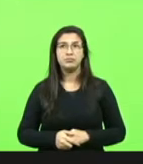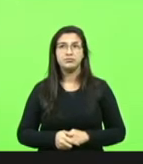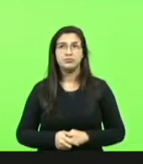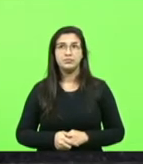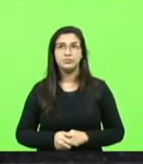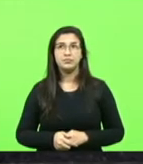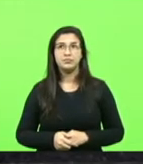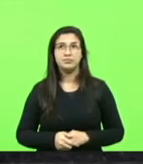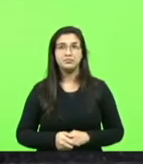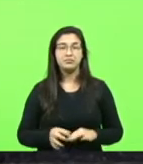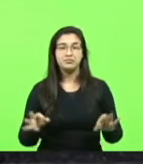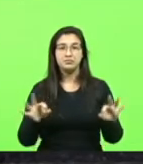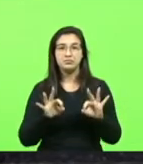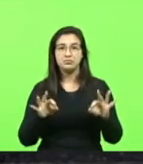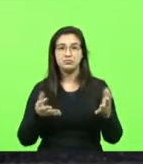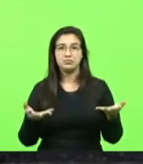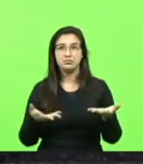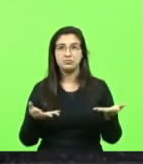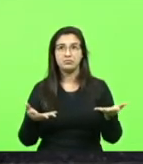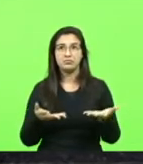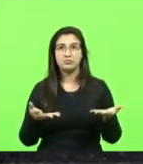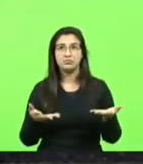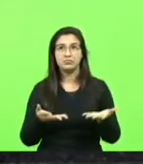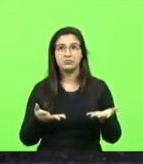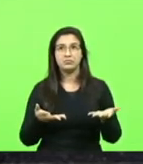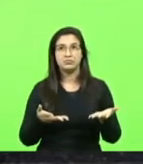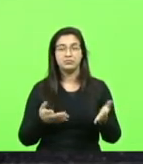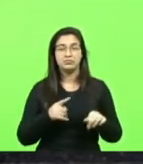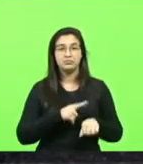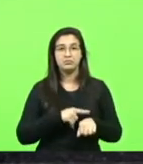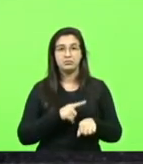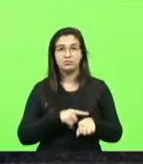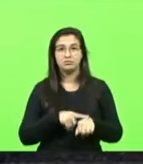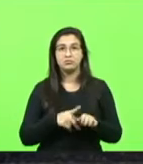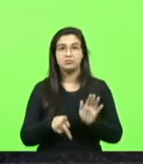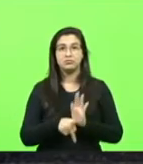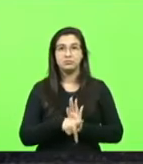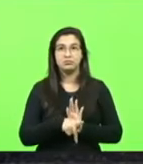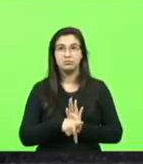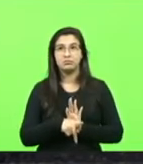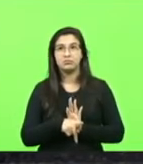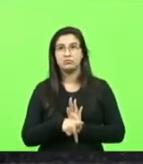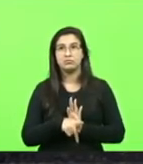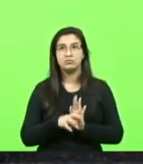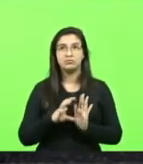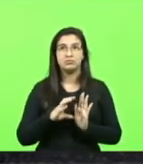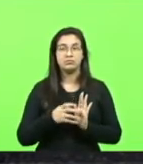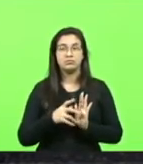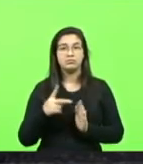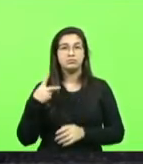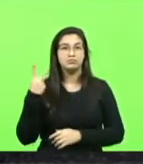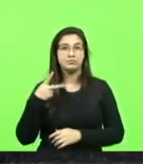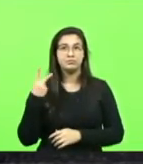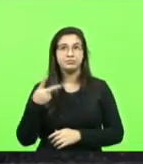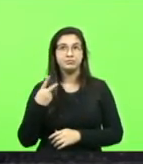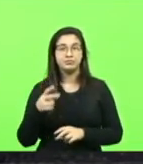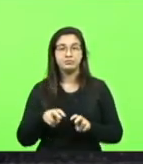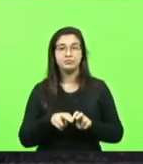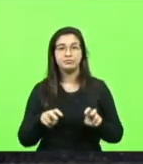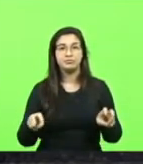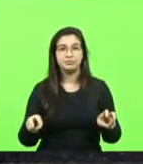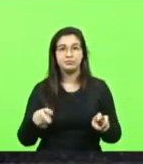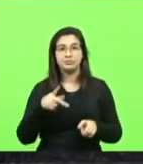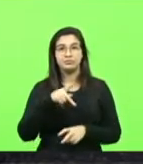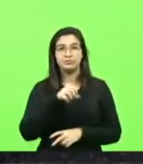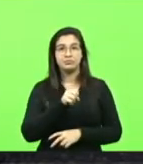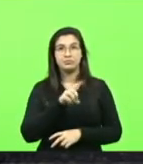Não tendo, então, passaremos aí o horário destinado ao partido dos políticos. Primeiro bloco do dia, bloco PSD